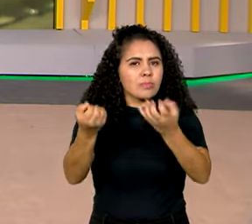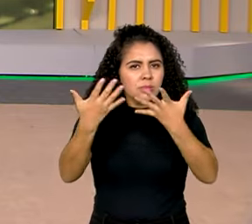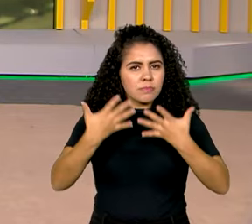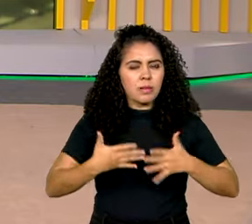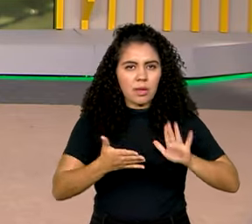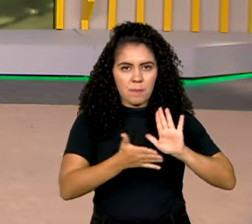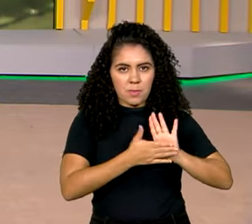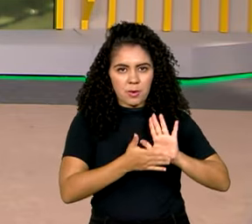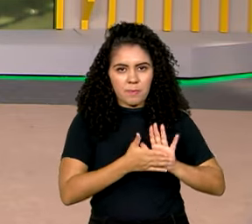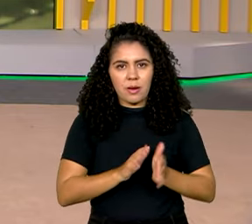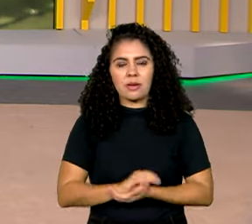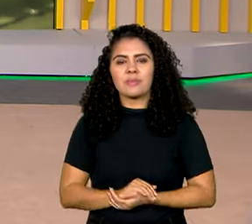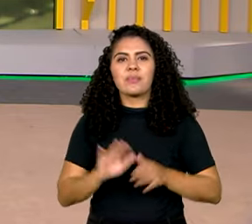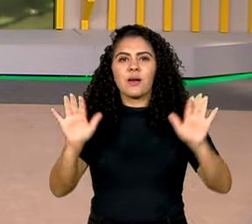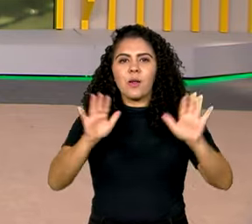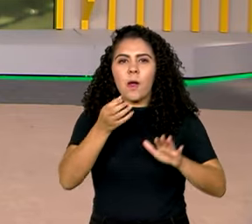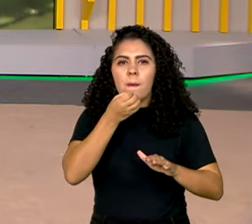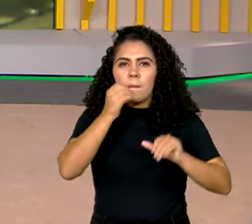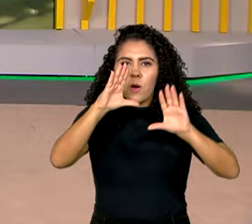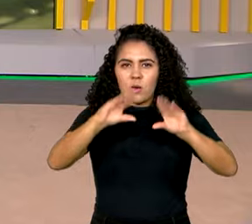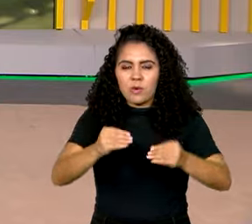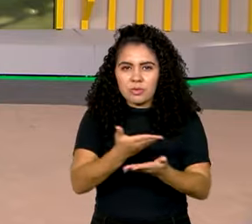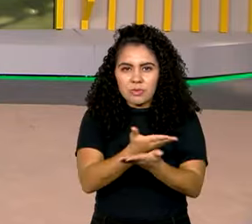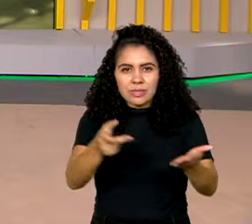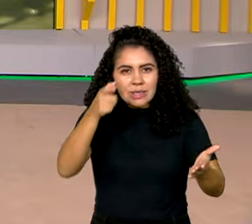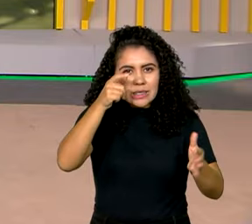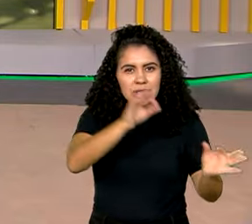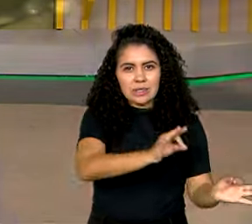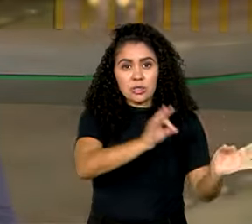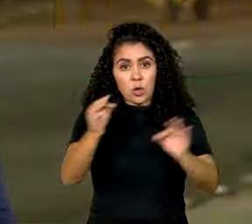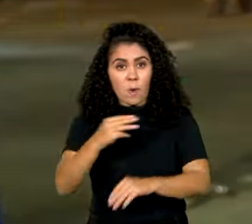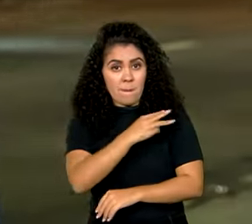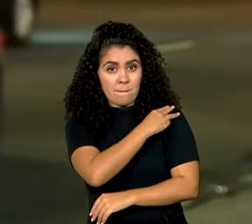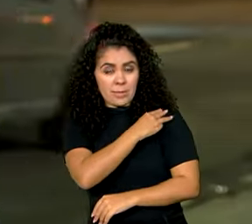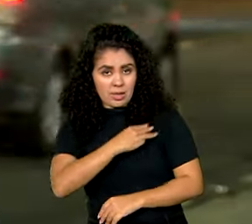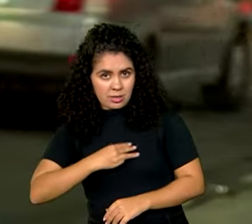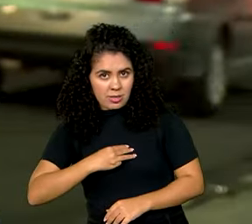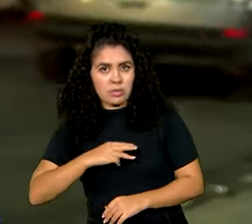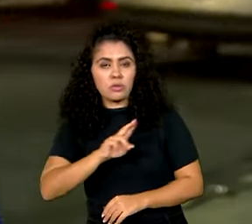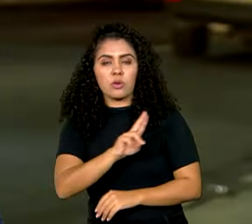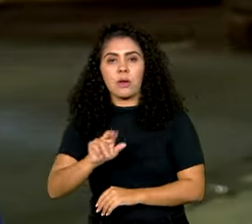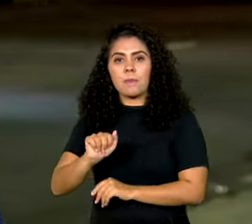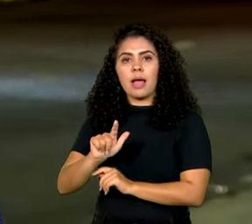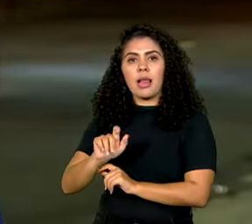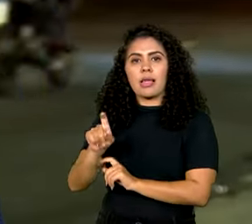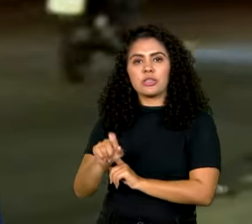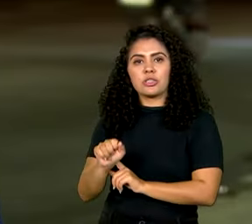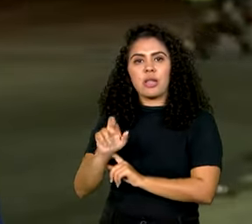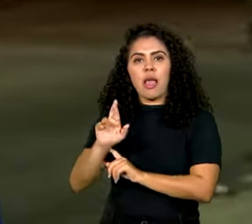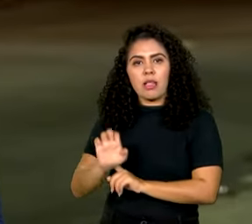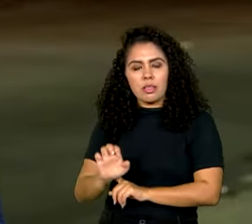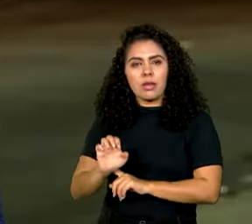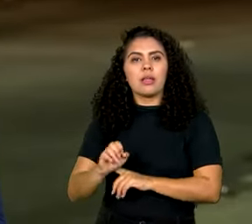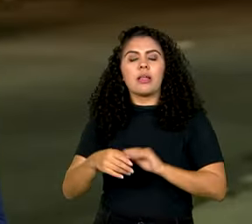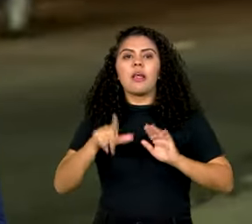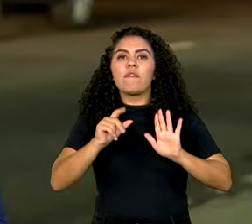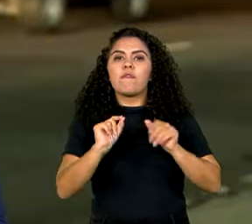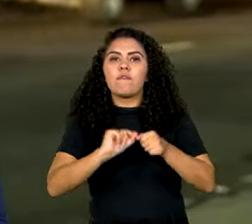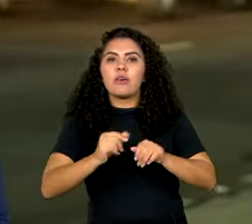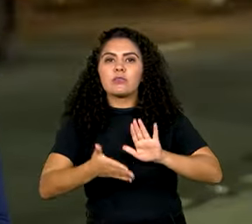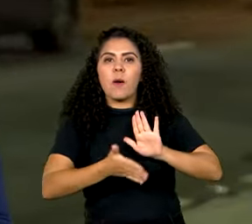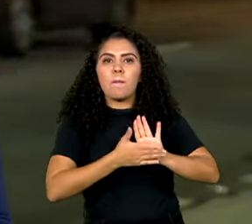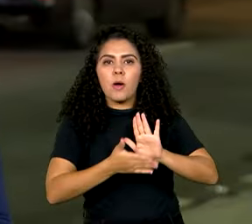Oi, Pablo. Boa noite a você e a todo mundo que está com a gente. O ministro de Minas e Energia, Alexandre Silveira, propôs lá a criação de uma